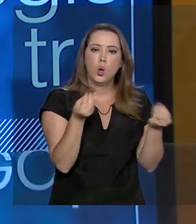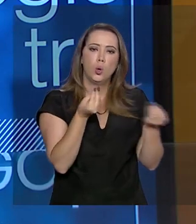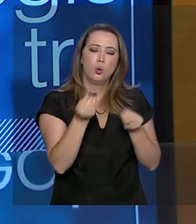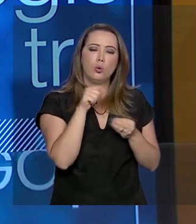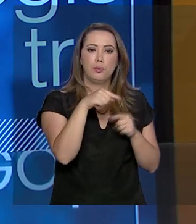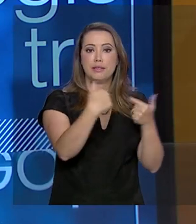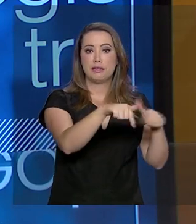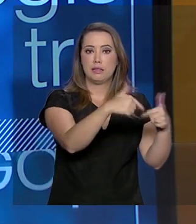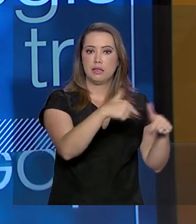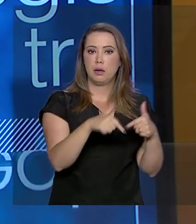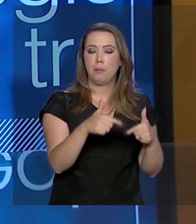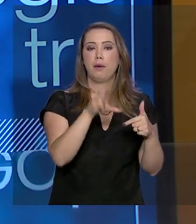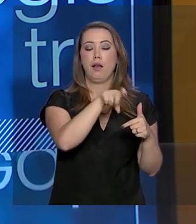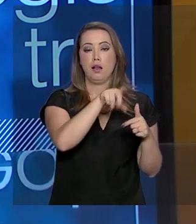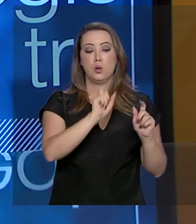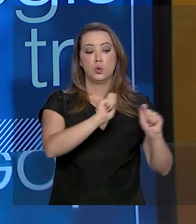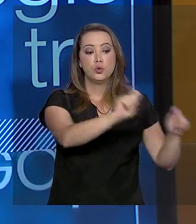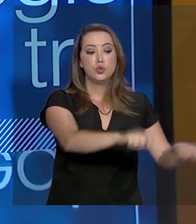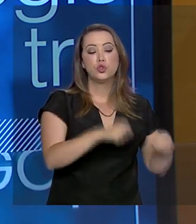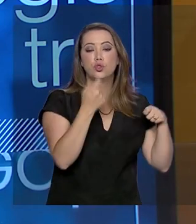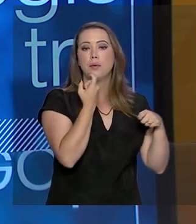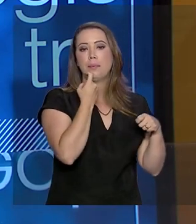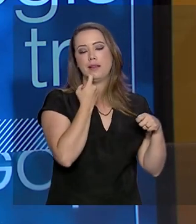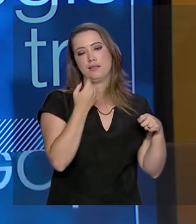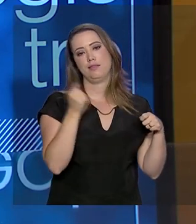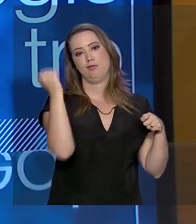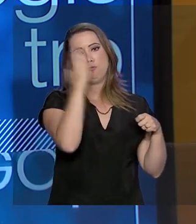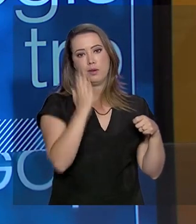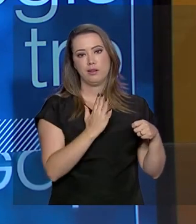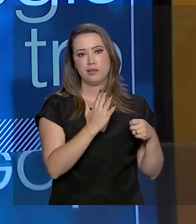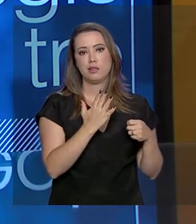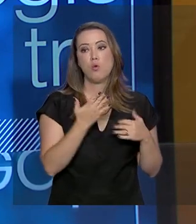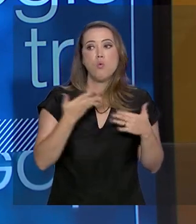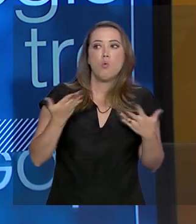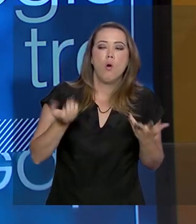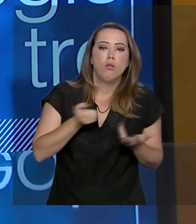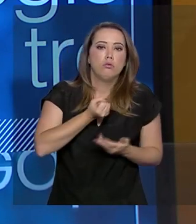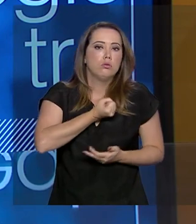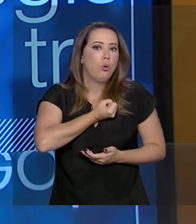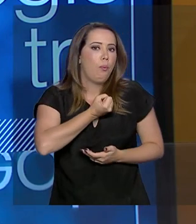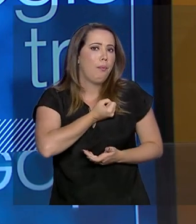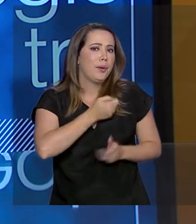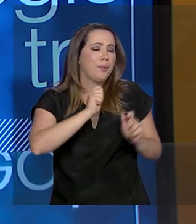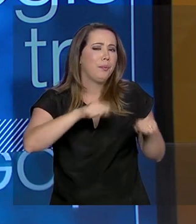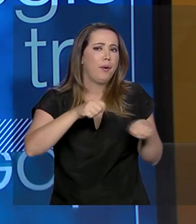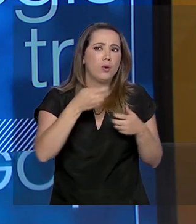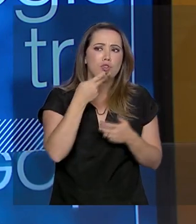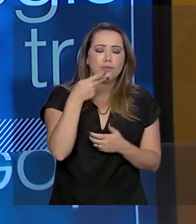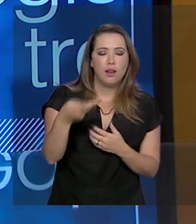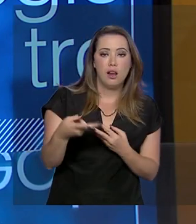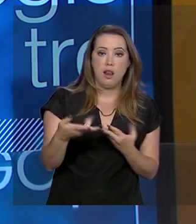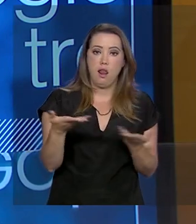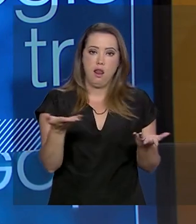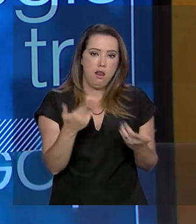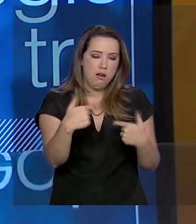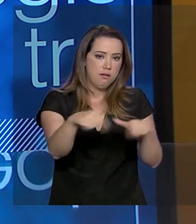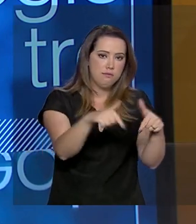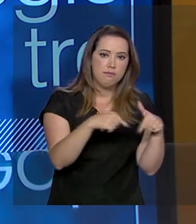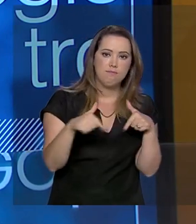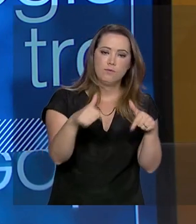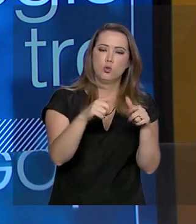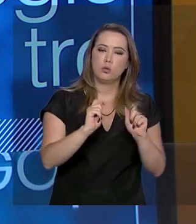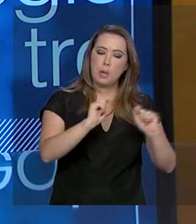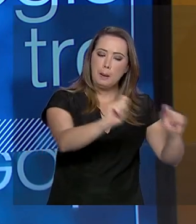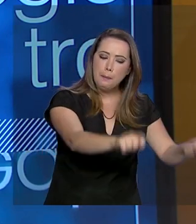dessa atividade pesqueira no Brasil. Em números, como a gente pode mensurar a atividade de